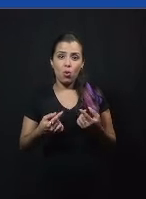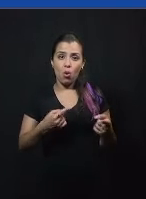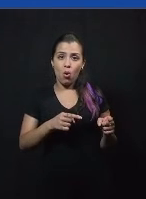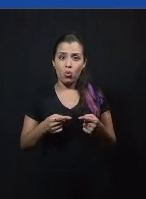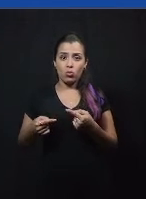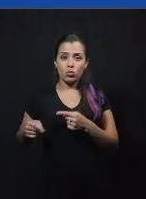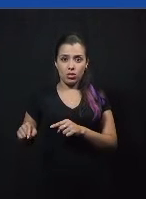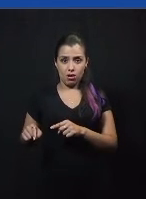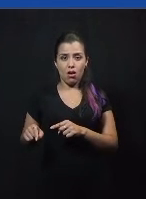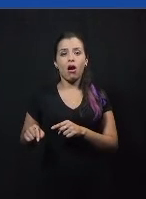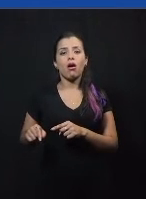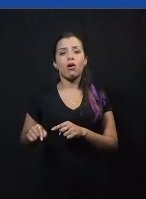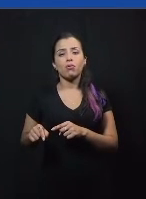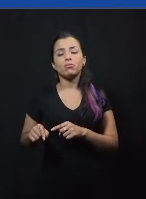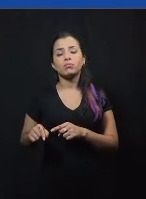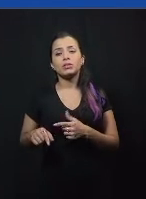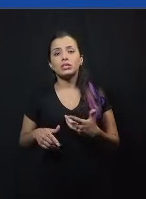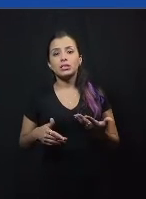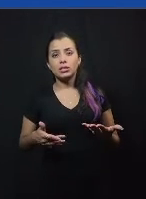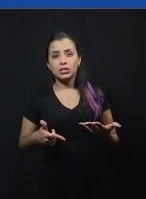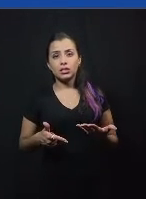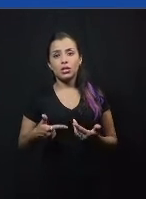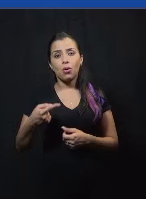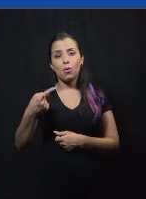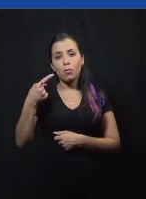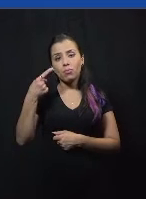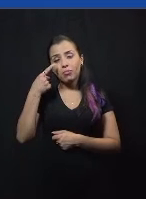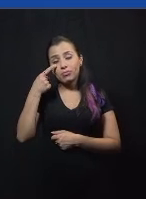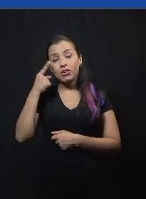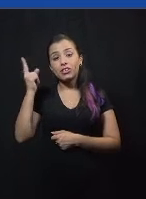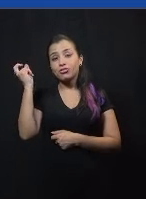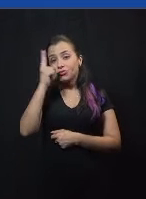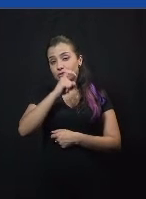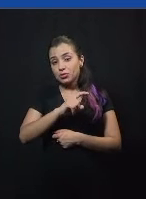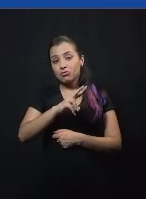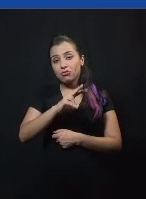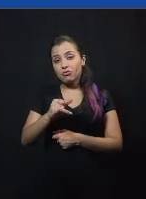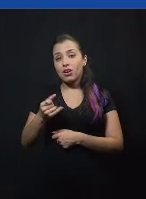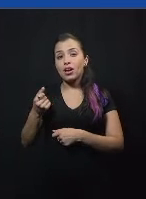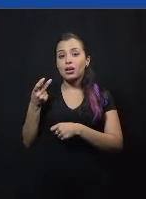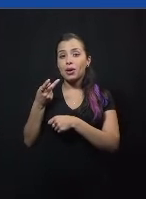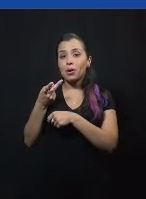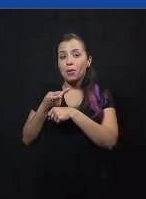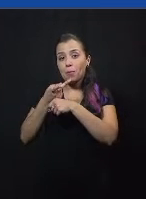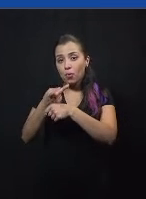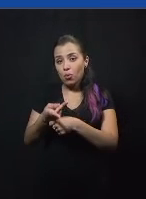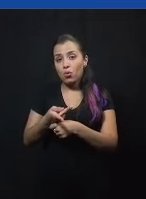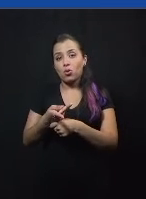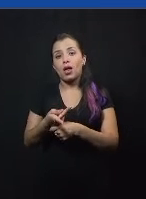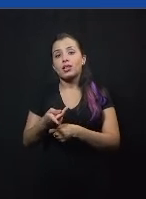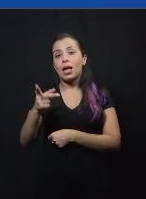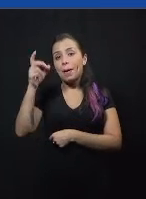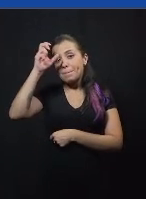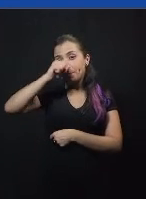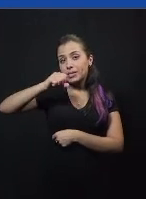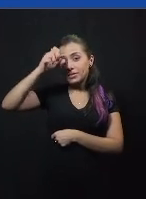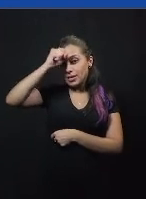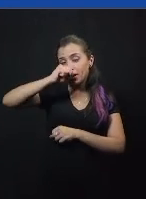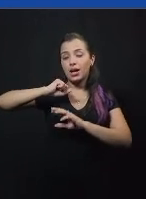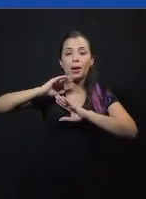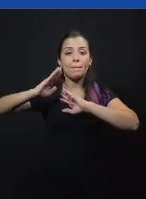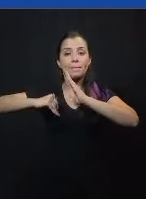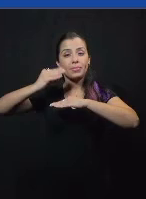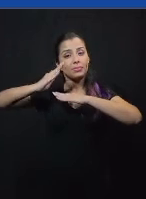confirmar o seu próprio ponto de vista. Então, dificilmente elas vão buscar essa questão de aprendizado, de desenvolver outras